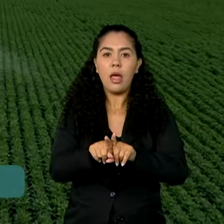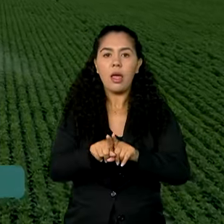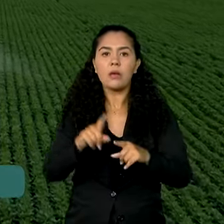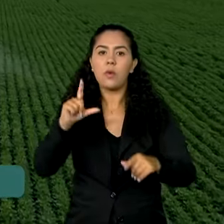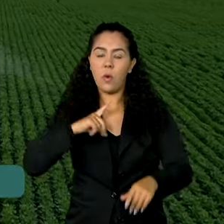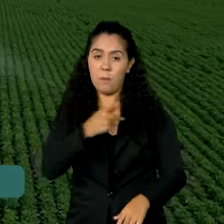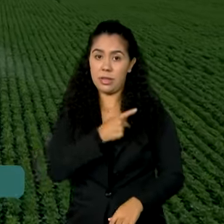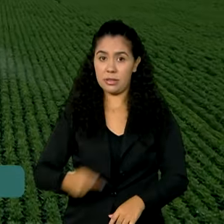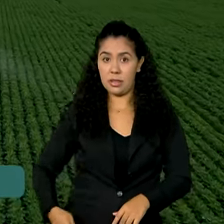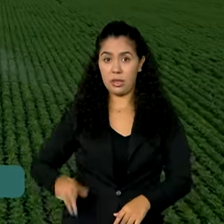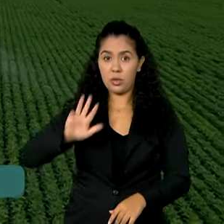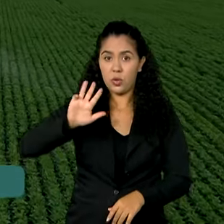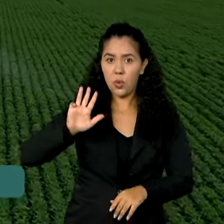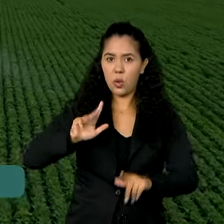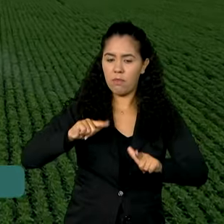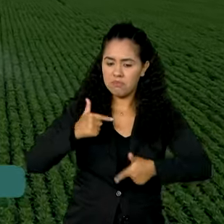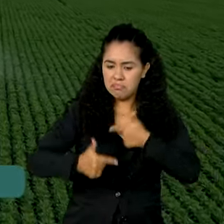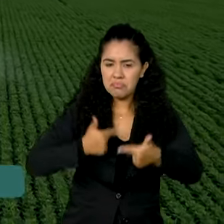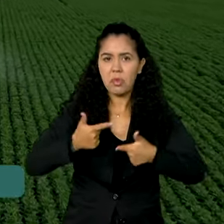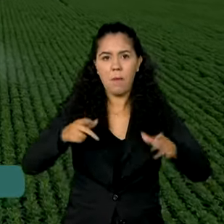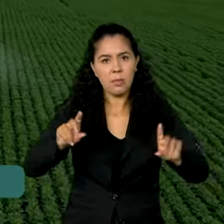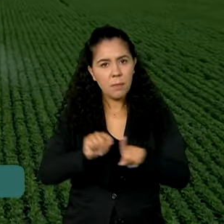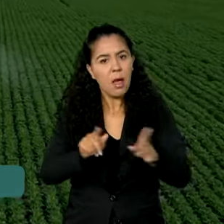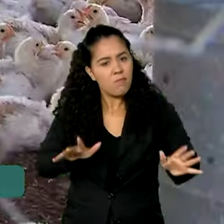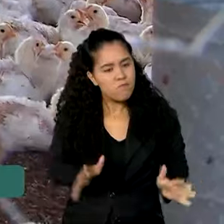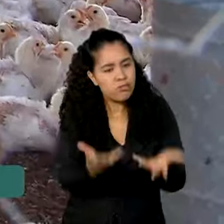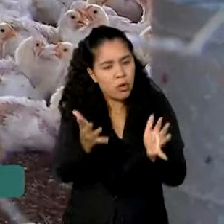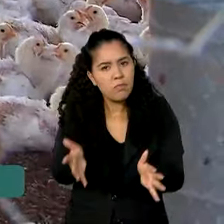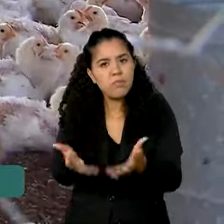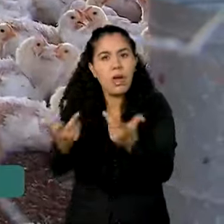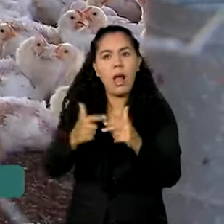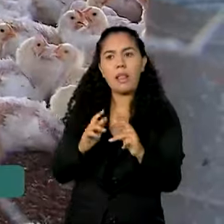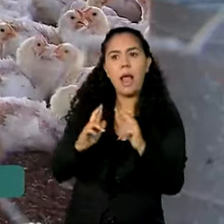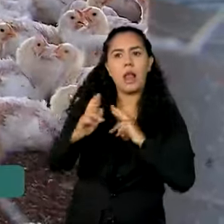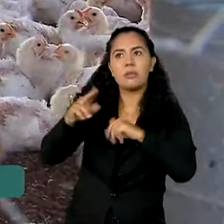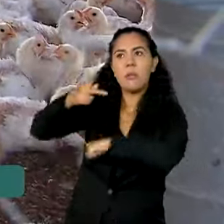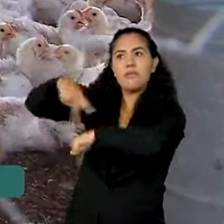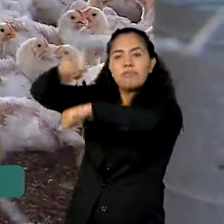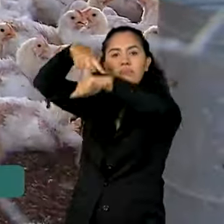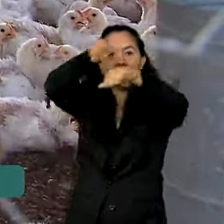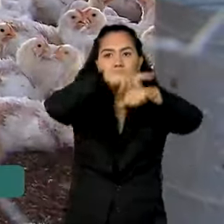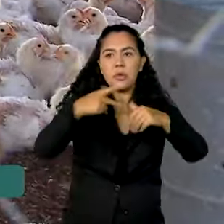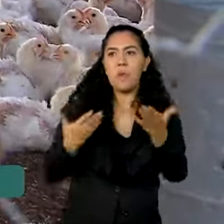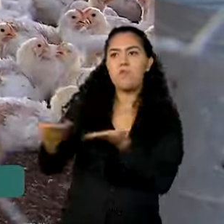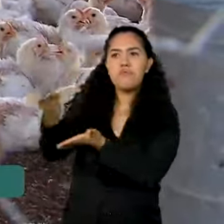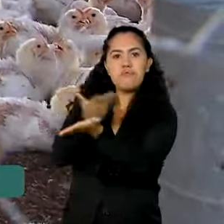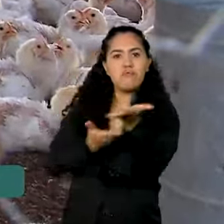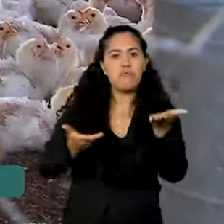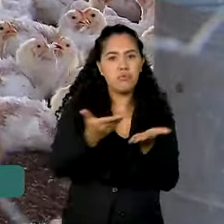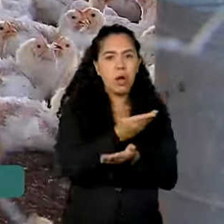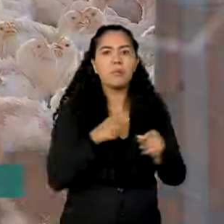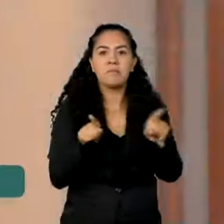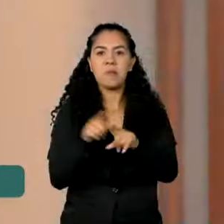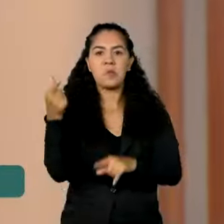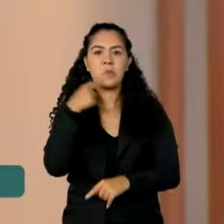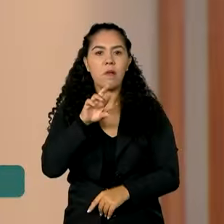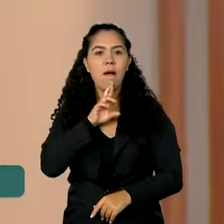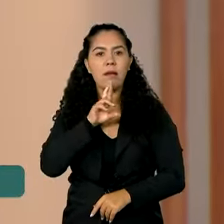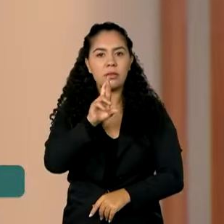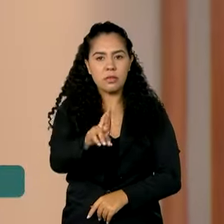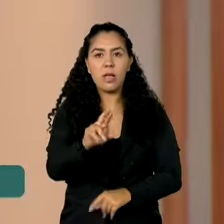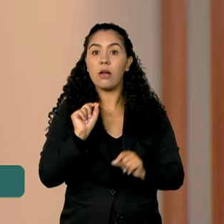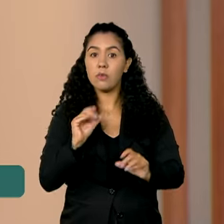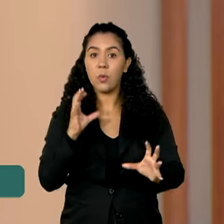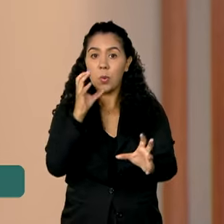pelo presidente Lula no fortalecimento das relações internacionais e também as missões internacionais que resultaram aí na abertura